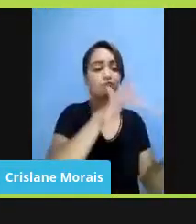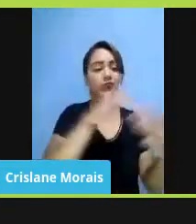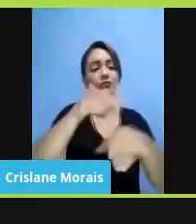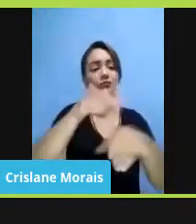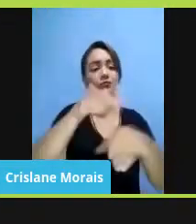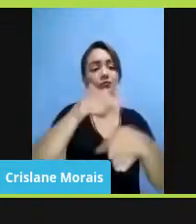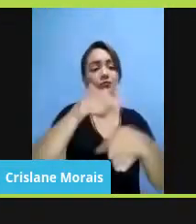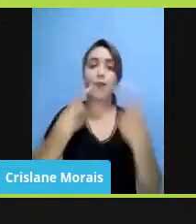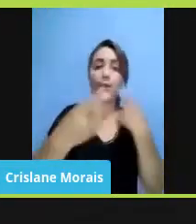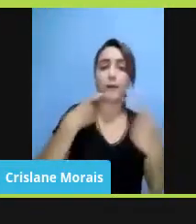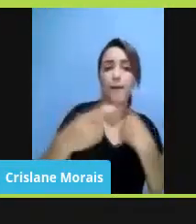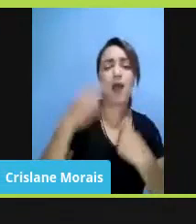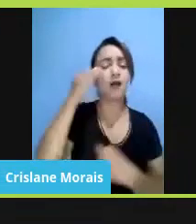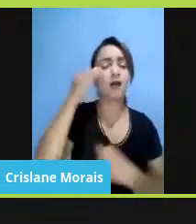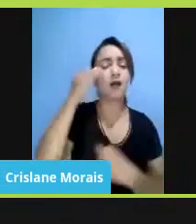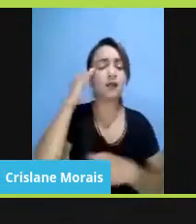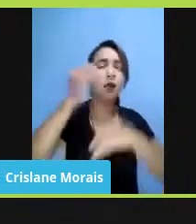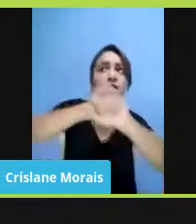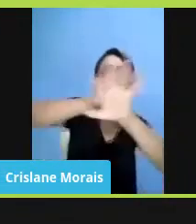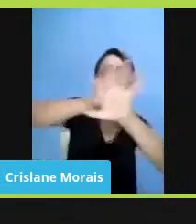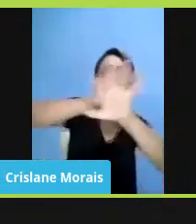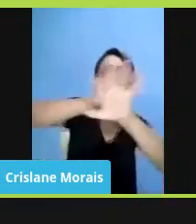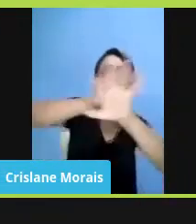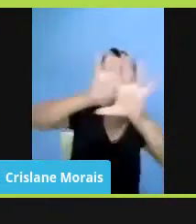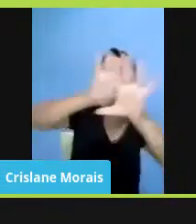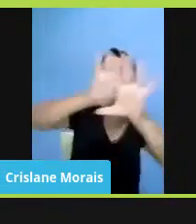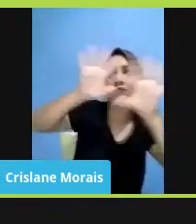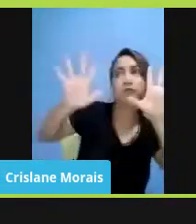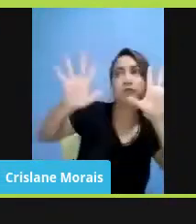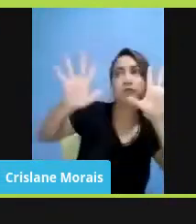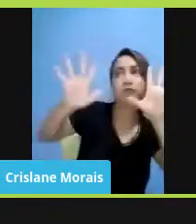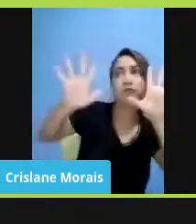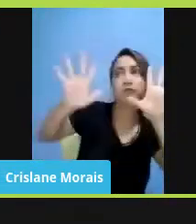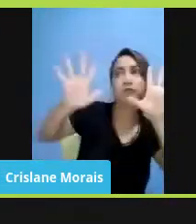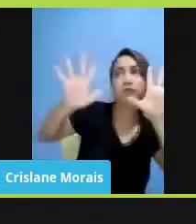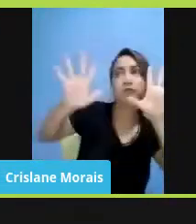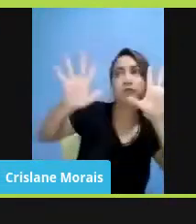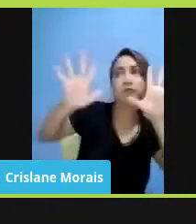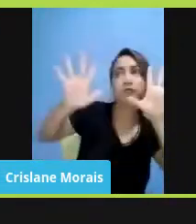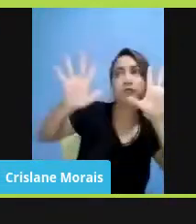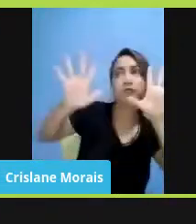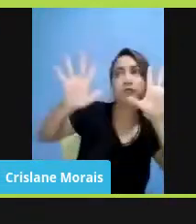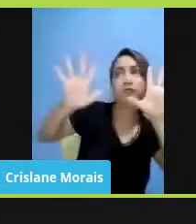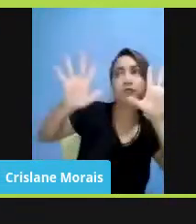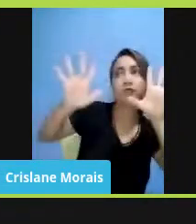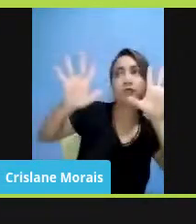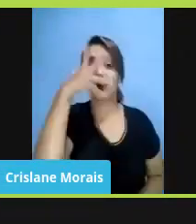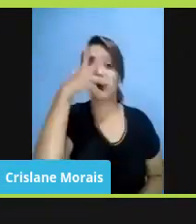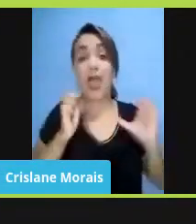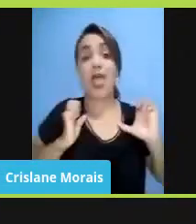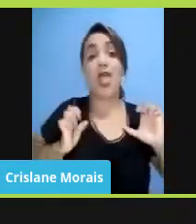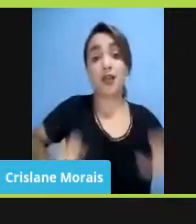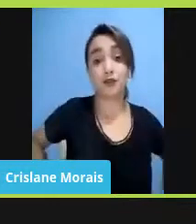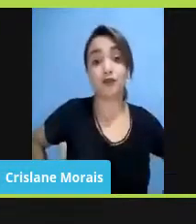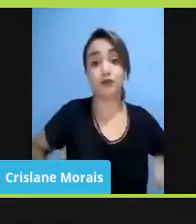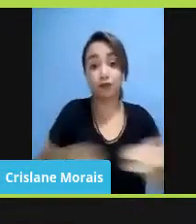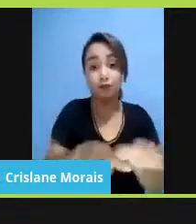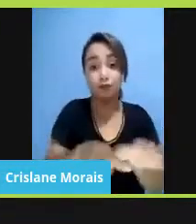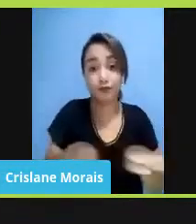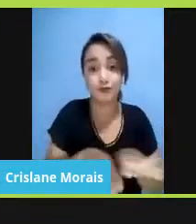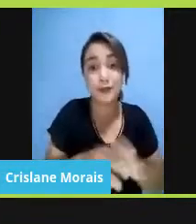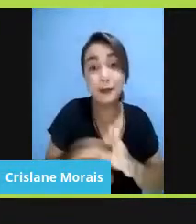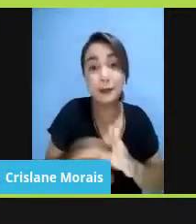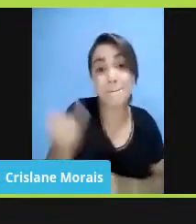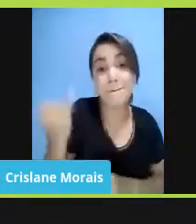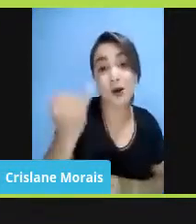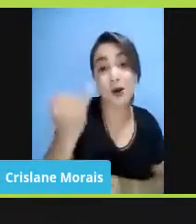compreendendo, vão reconstruindo suas noções de belo, de ético, né? Isso é muito importante.